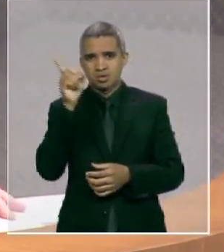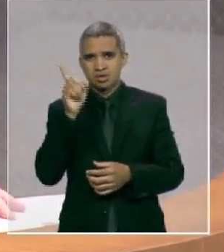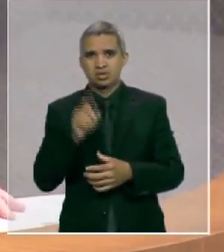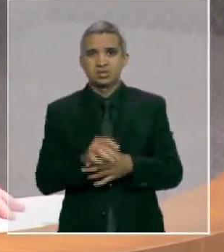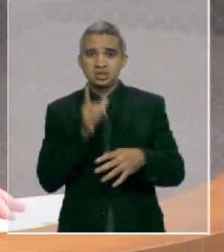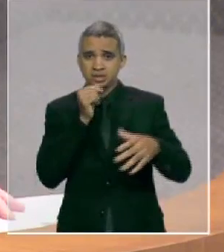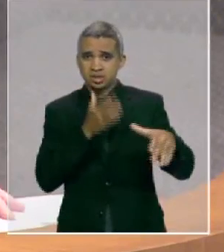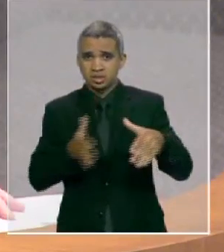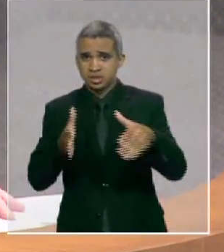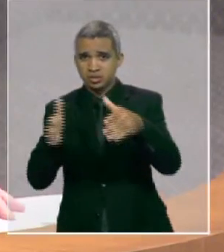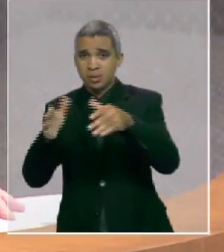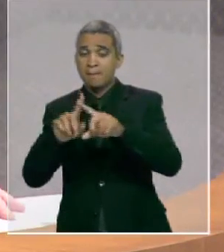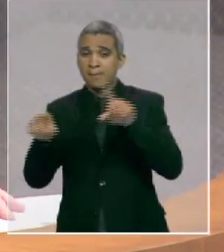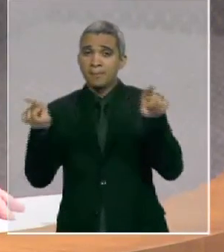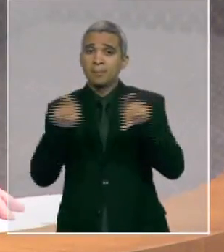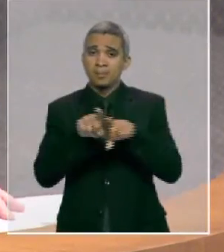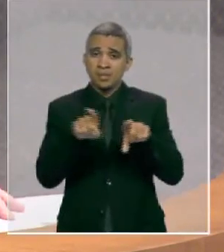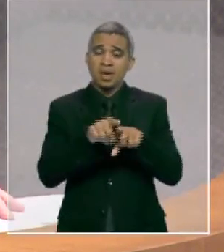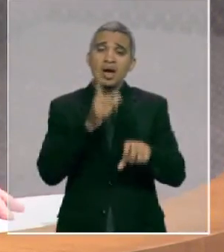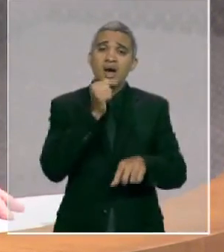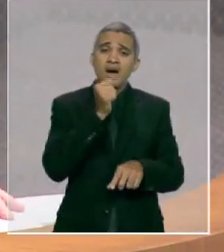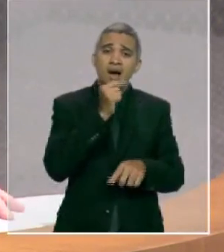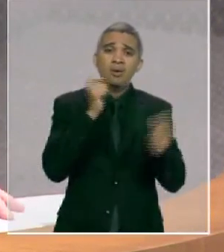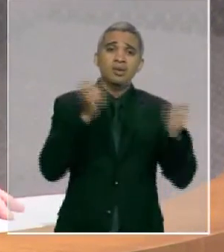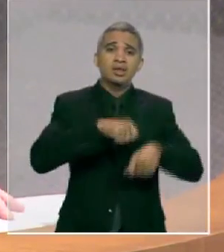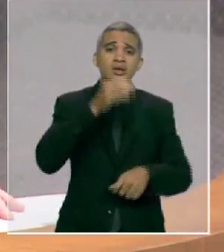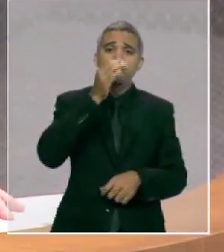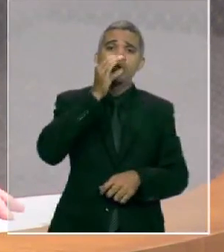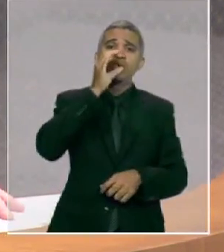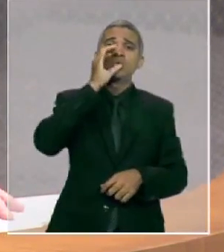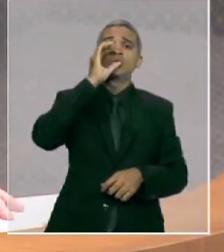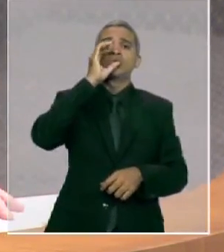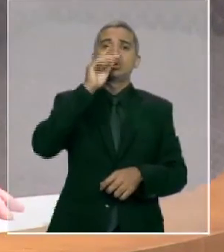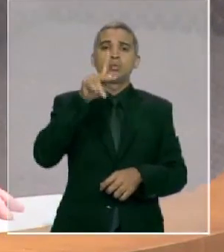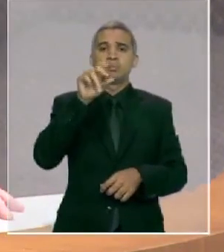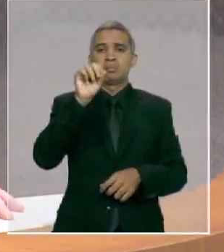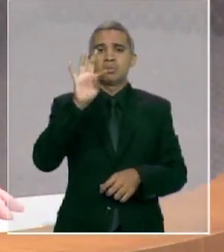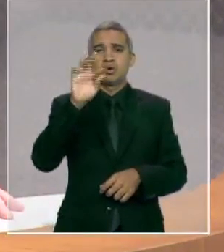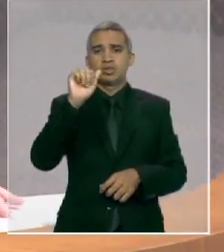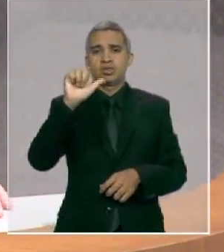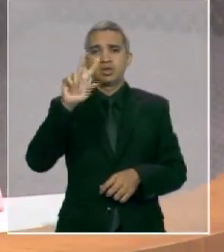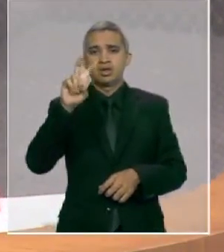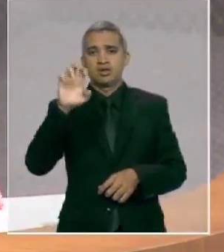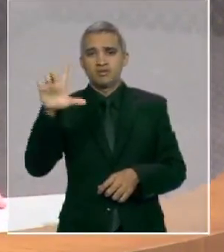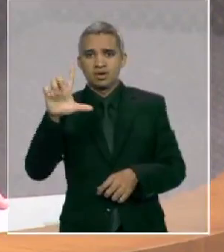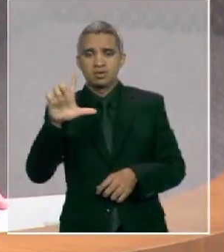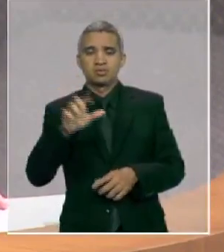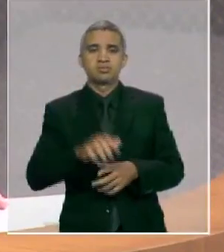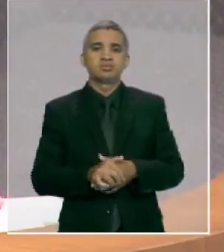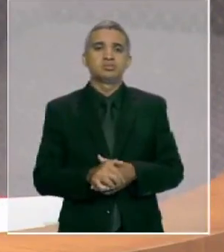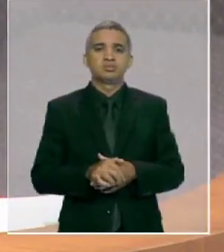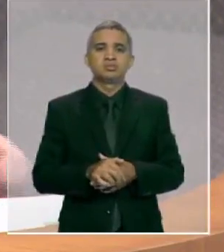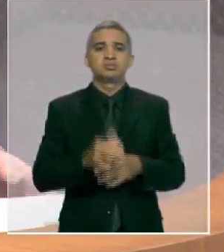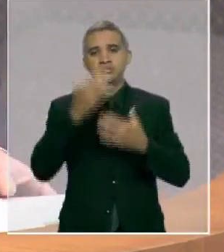rios, mas a questão da água potável, a água para consumo humano, nessas localidades que sofrem tanto hoje com o abastecimento. Muito obrigado, senhor presidente.